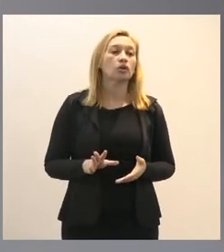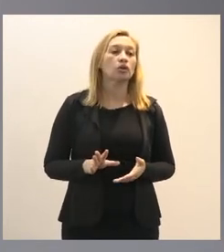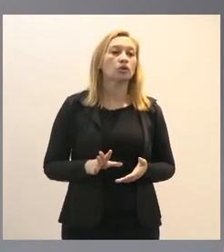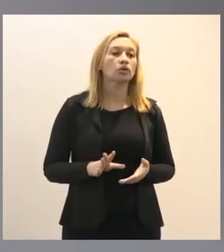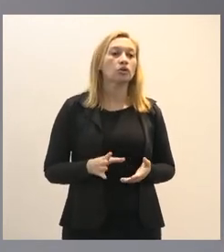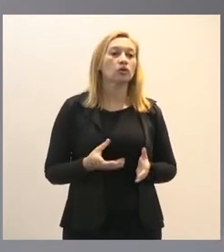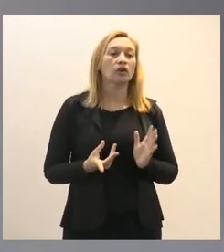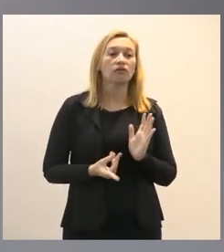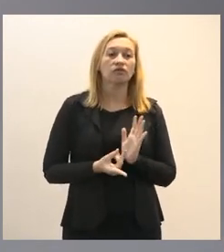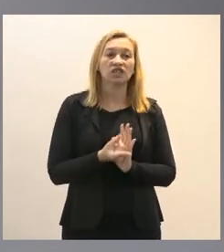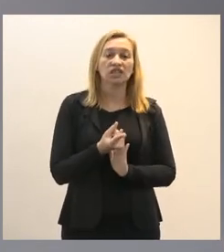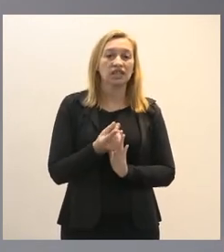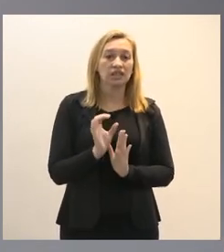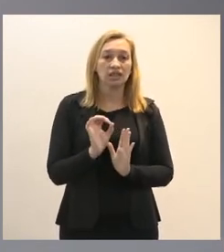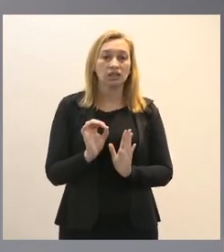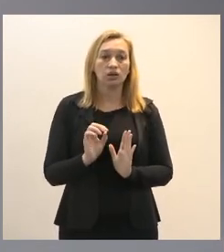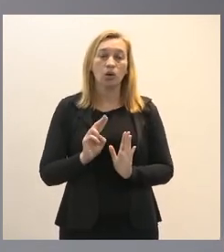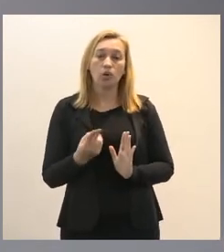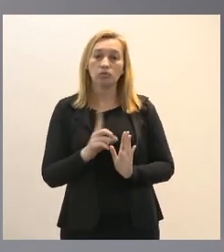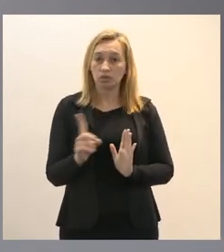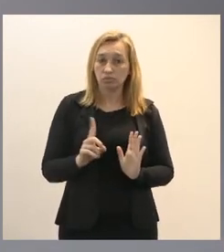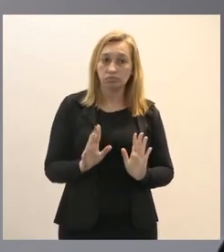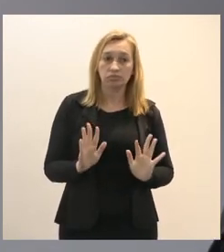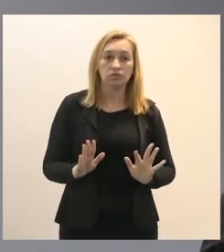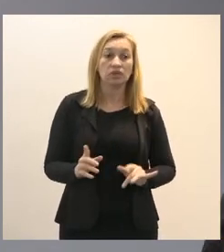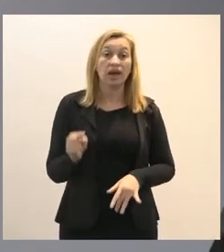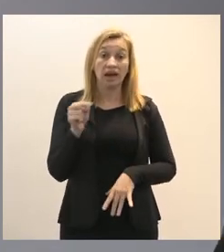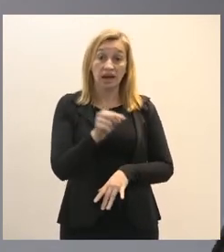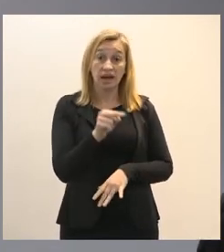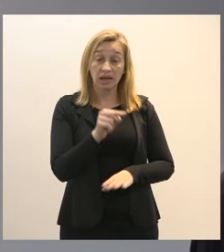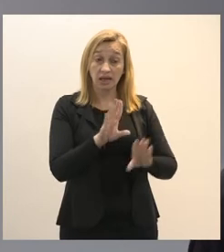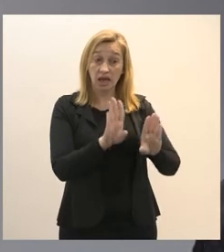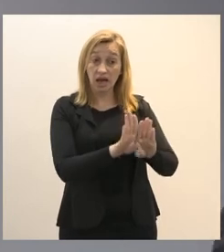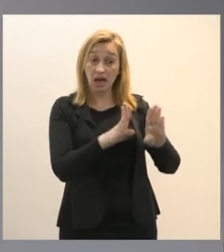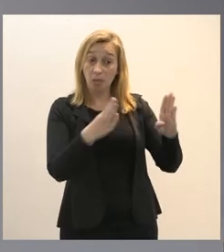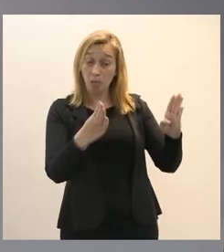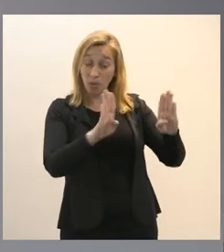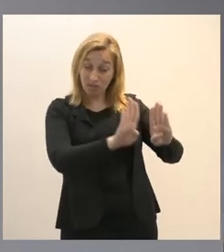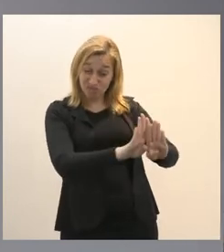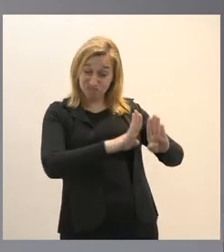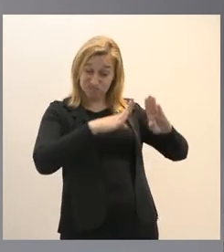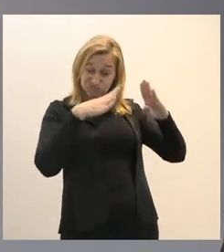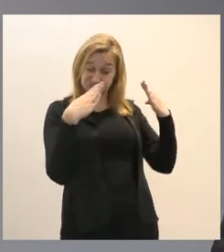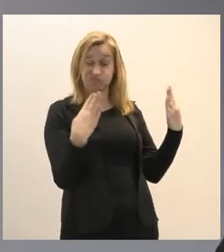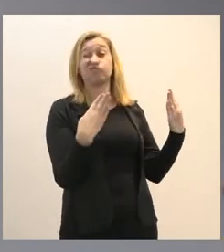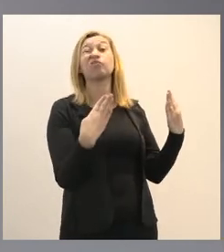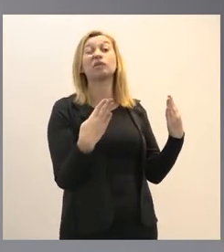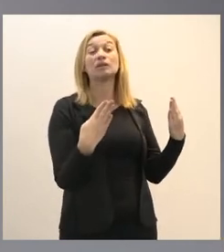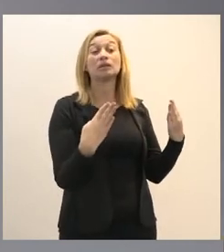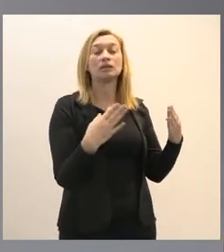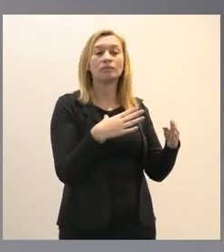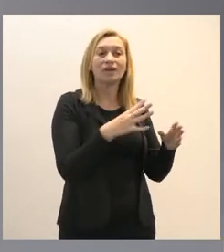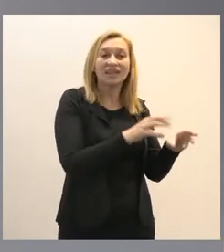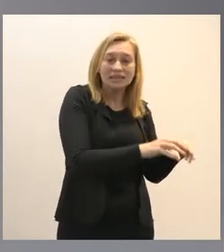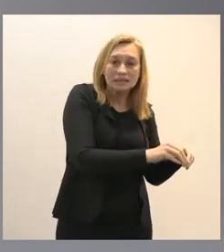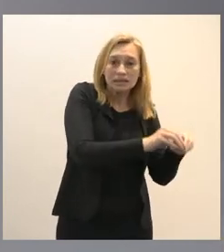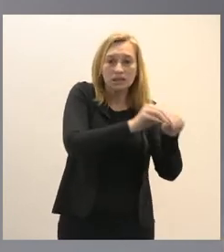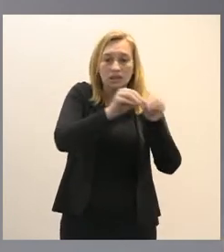financeira aqui é a porta escancarada para transferir